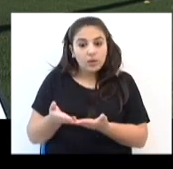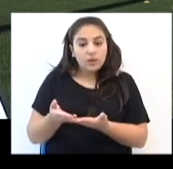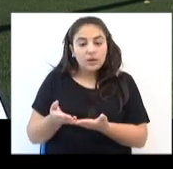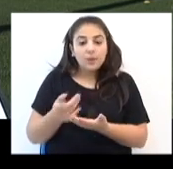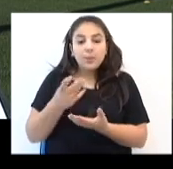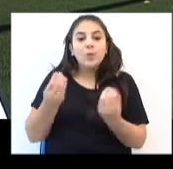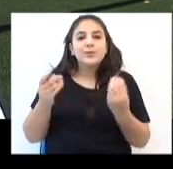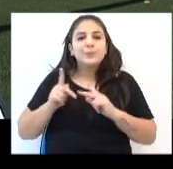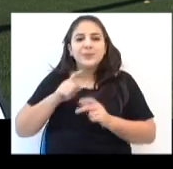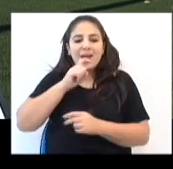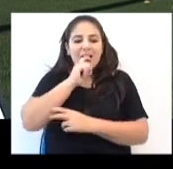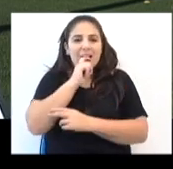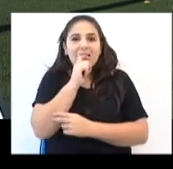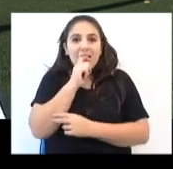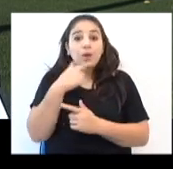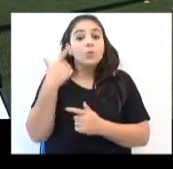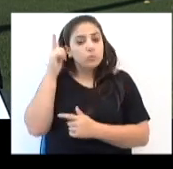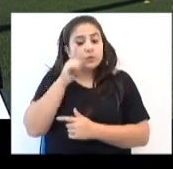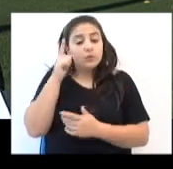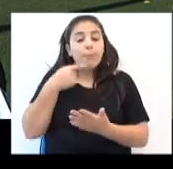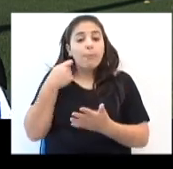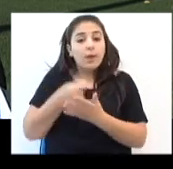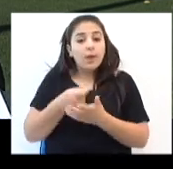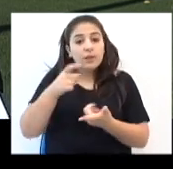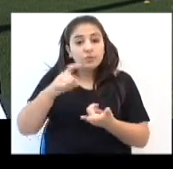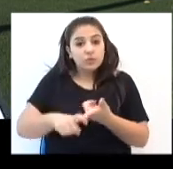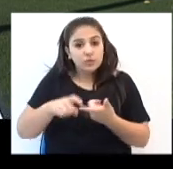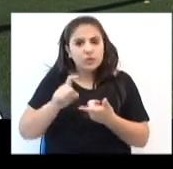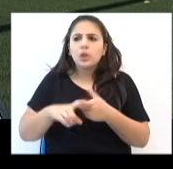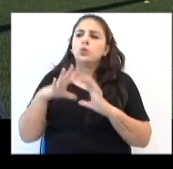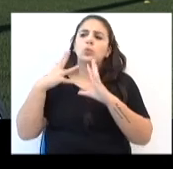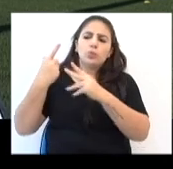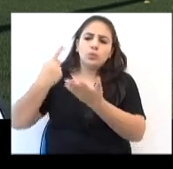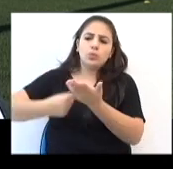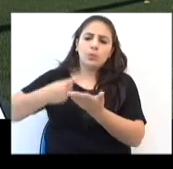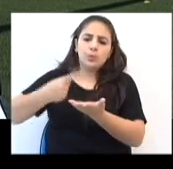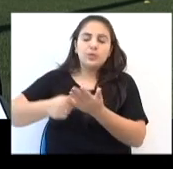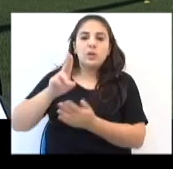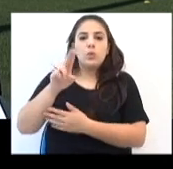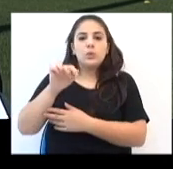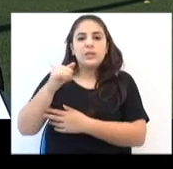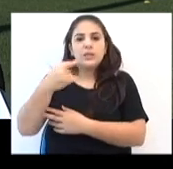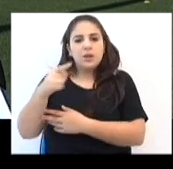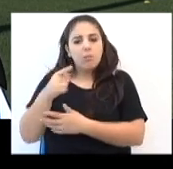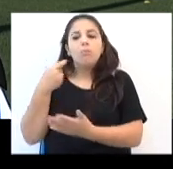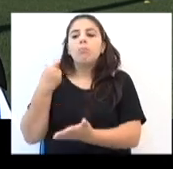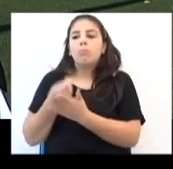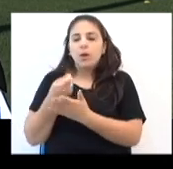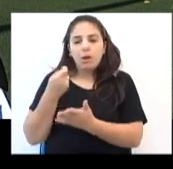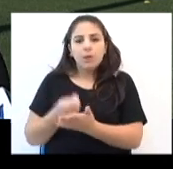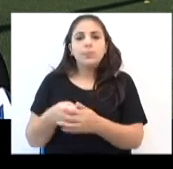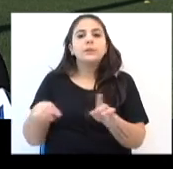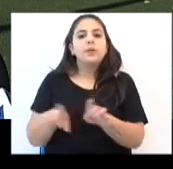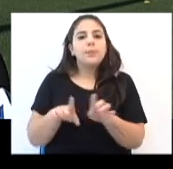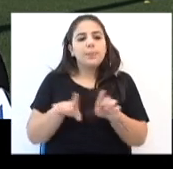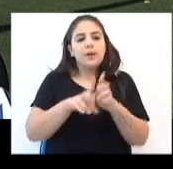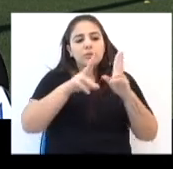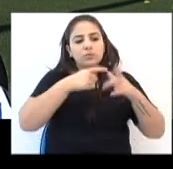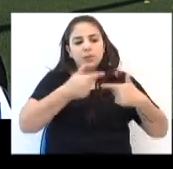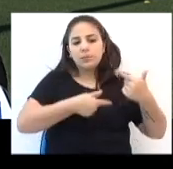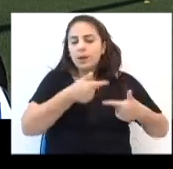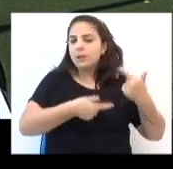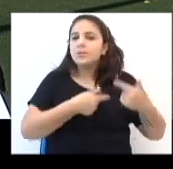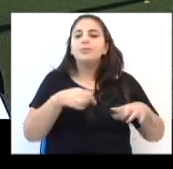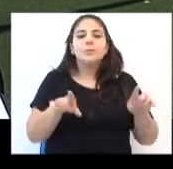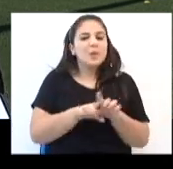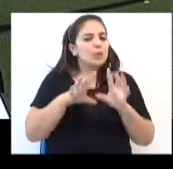pagar todas as dívidas, todos os compromissos com a União também foram pagos. e as trabalhistas também estão